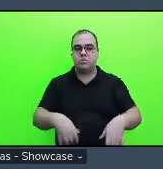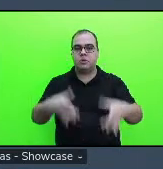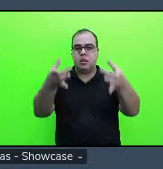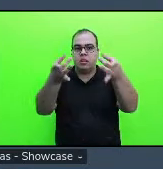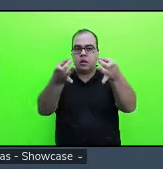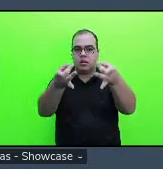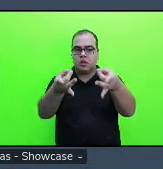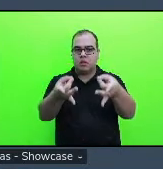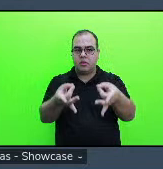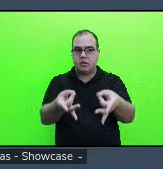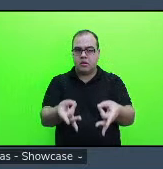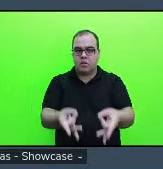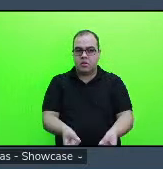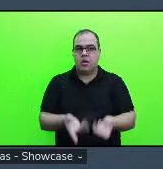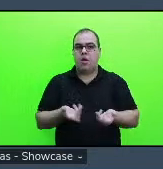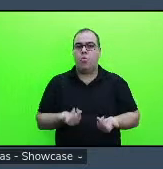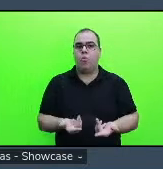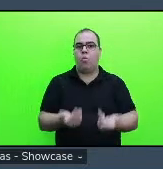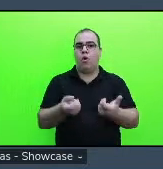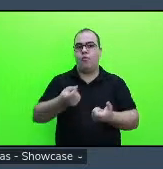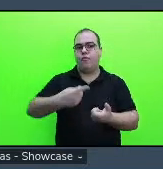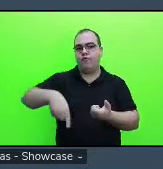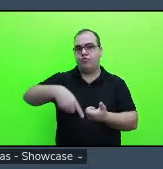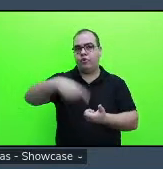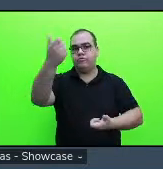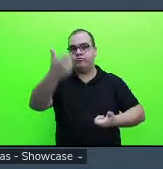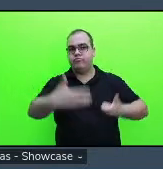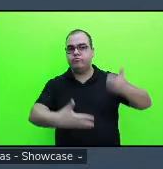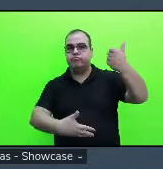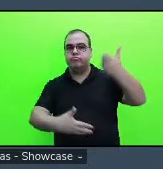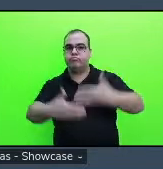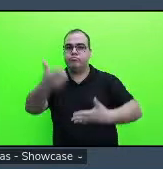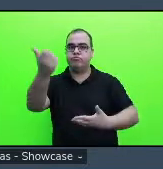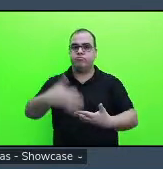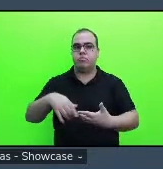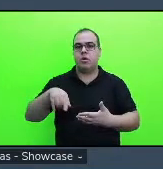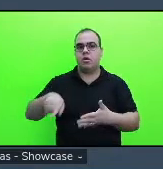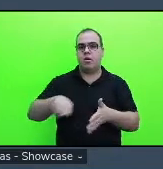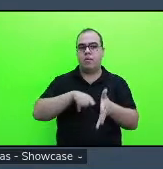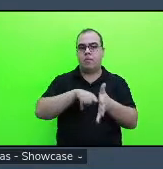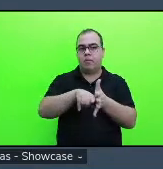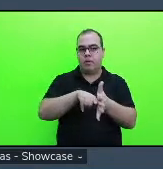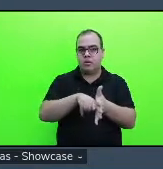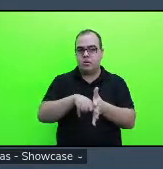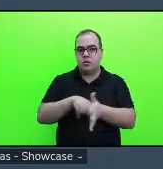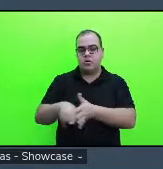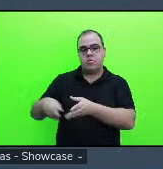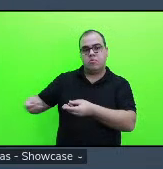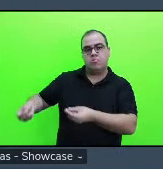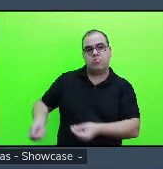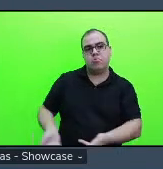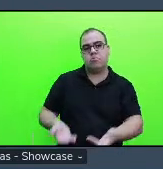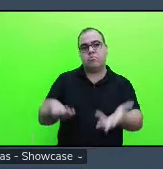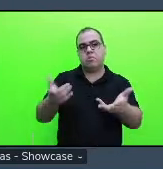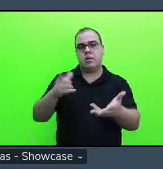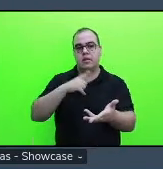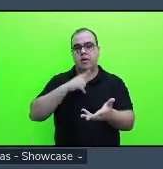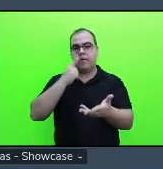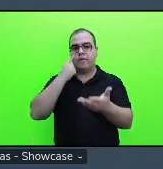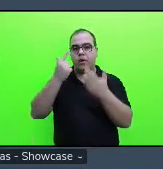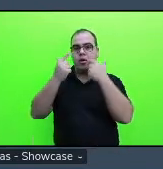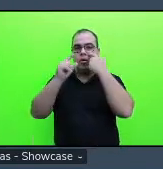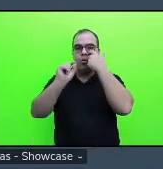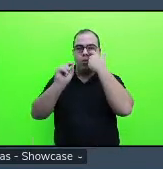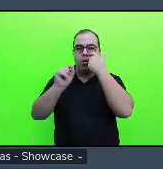colocaram então acho que a sua a sua pesquisa ela ela acaba atendendo realmente a um aspecto de investigação e de